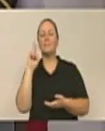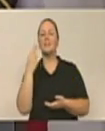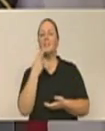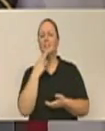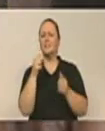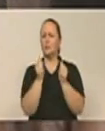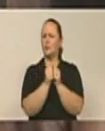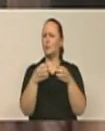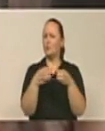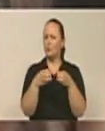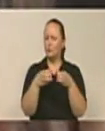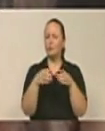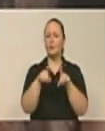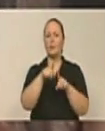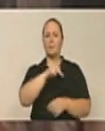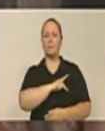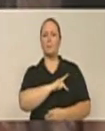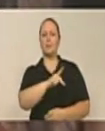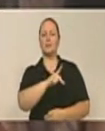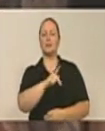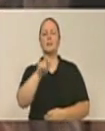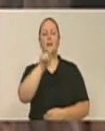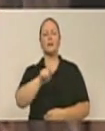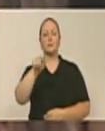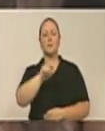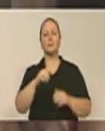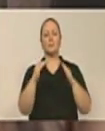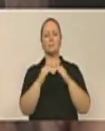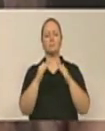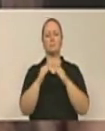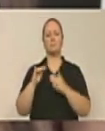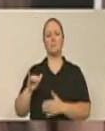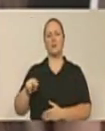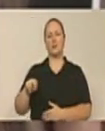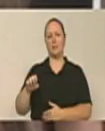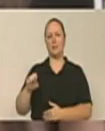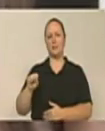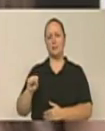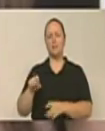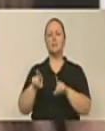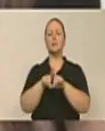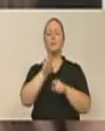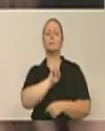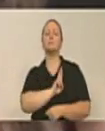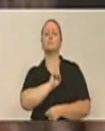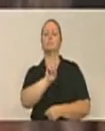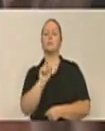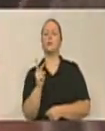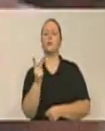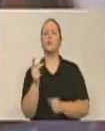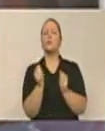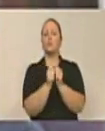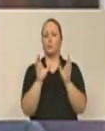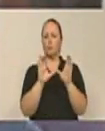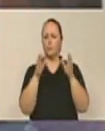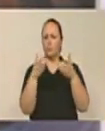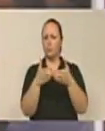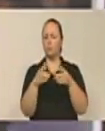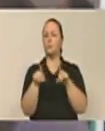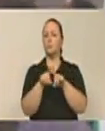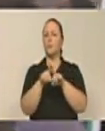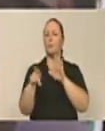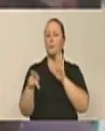juntamente com a presidente da Associação de Moradores da Rua Bernardo Chaidimante, o senhor Inês, e mais dois representantes daquela comunidade, e também com membros da PP,